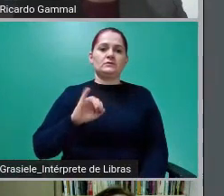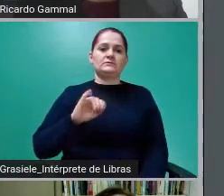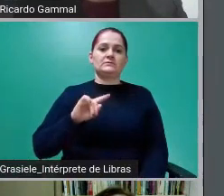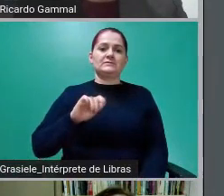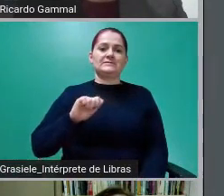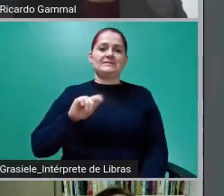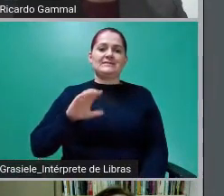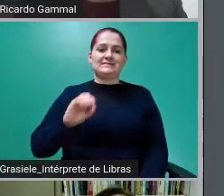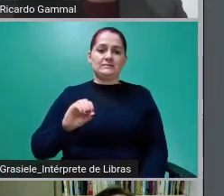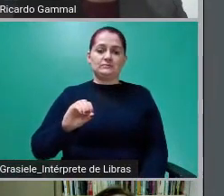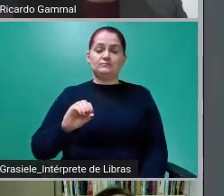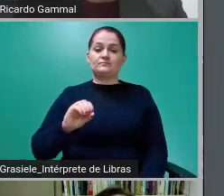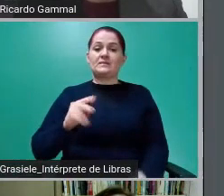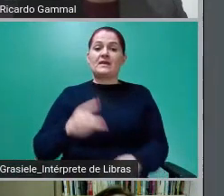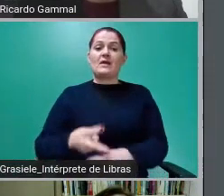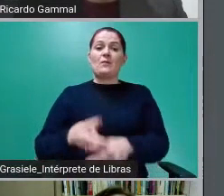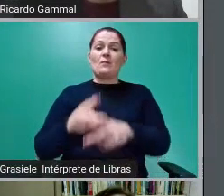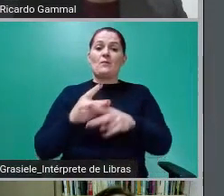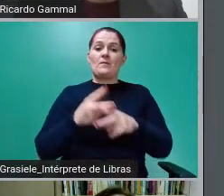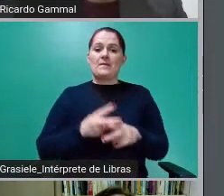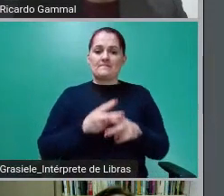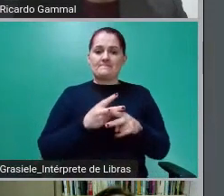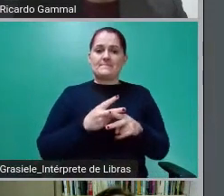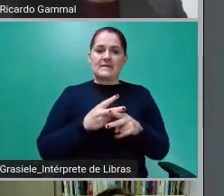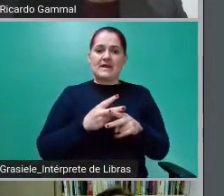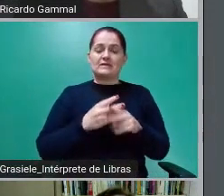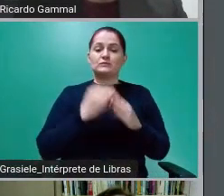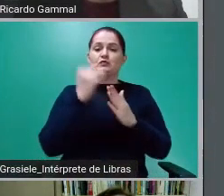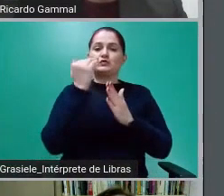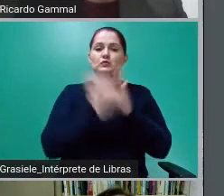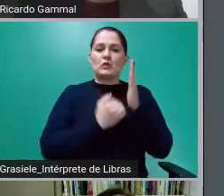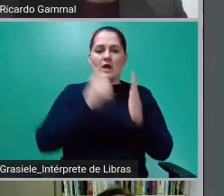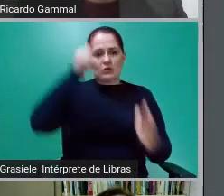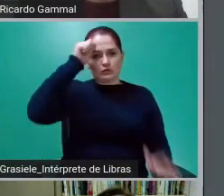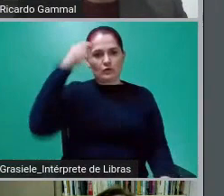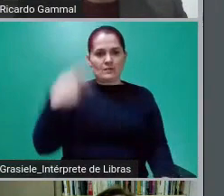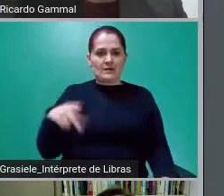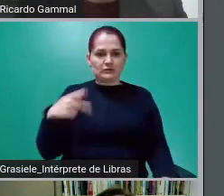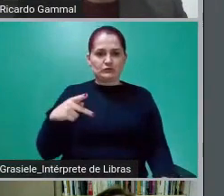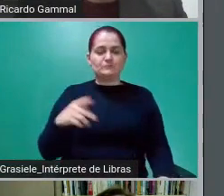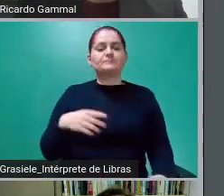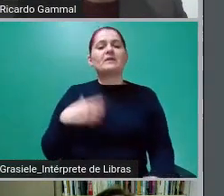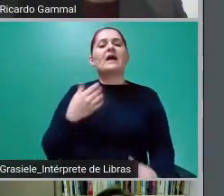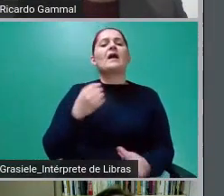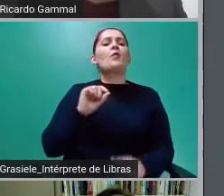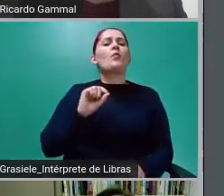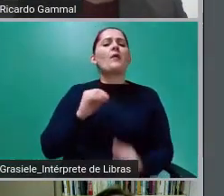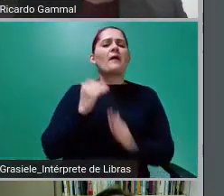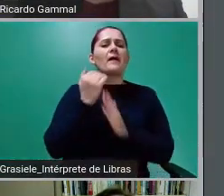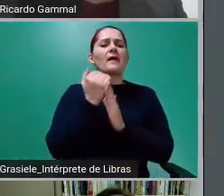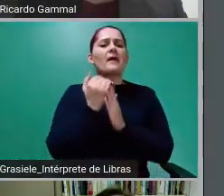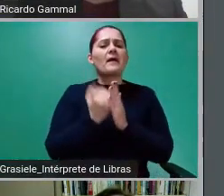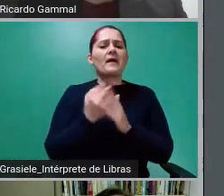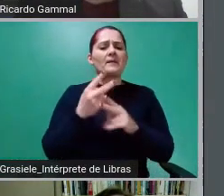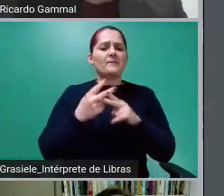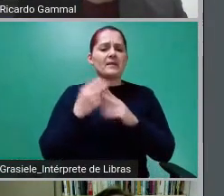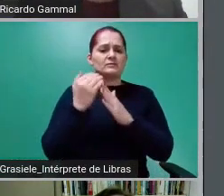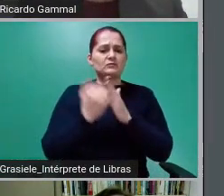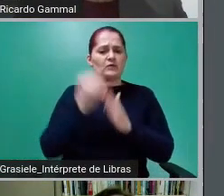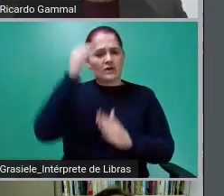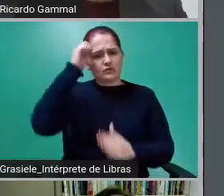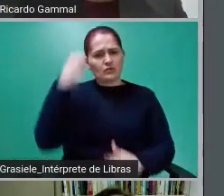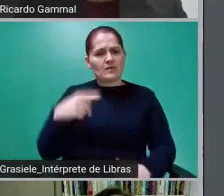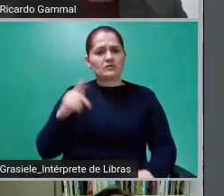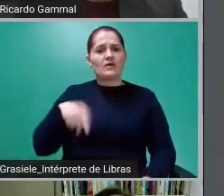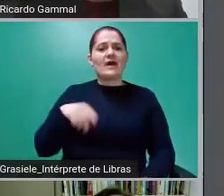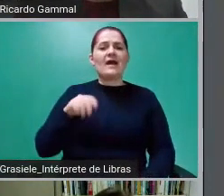consignado. Todos que já pegaram empréstimo consignado sabem o que é isso. É